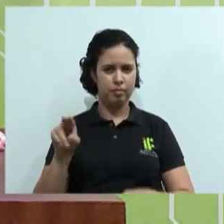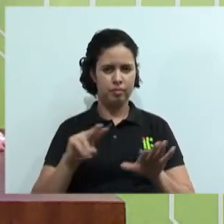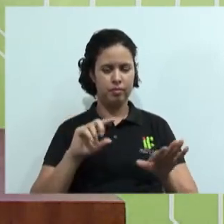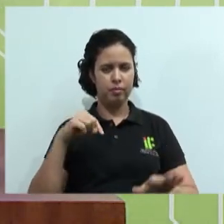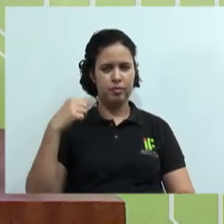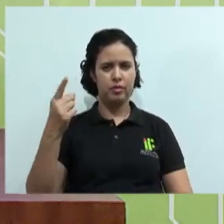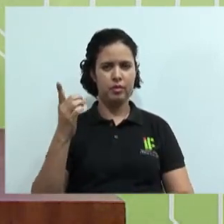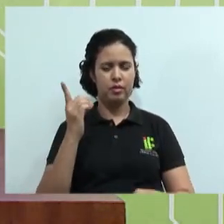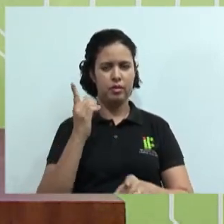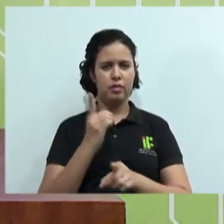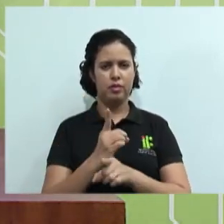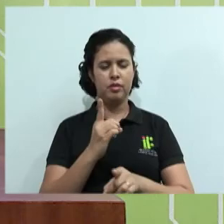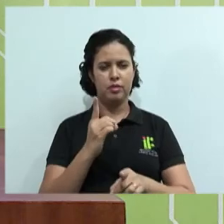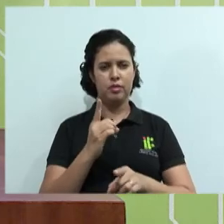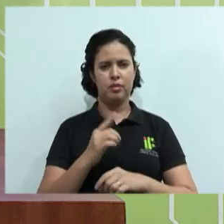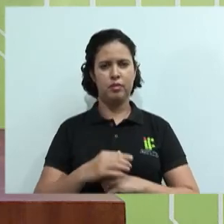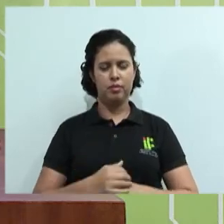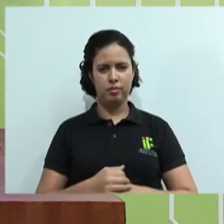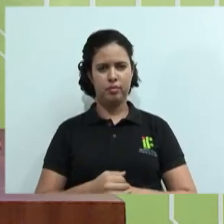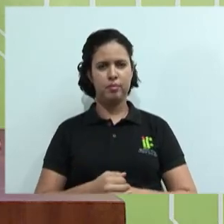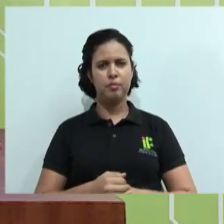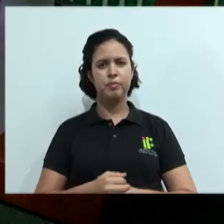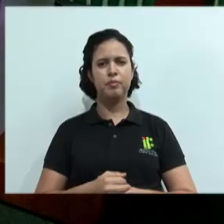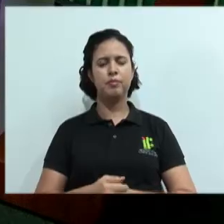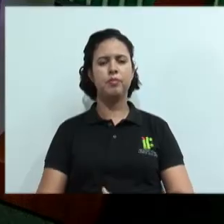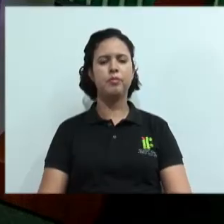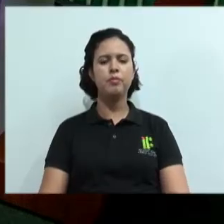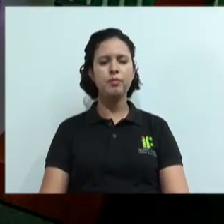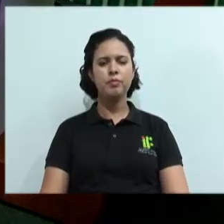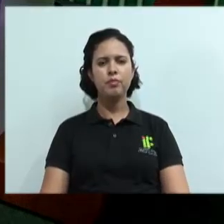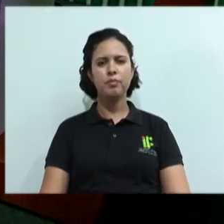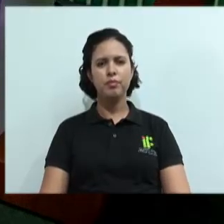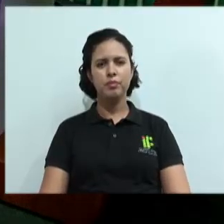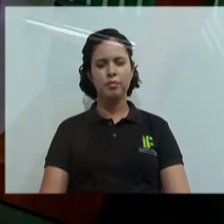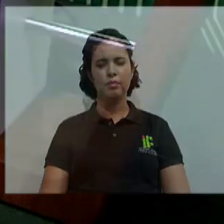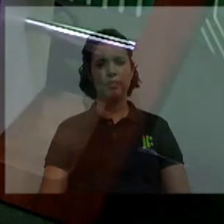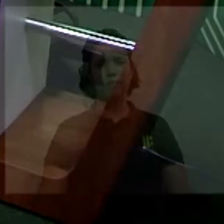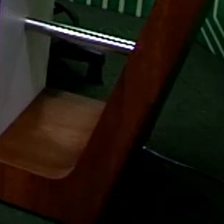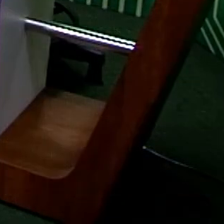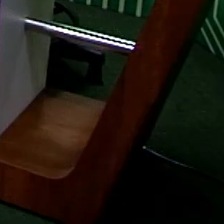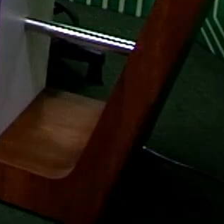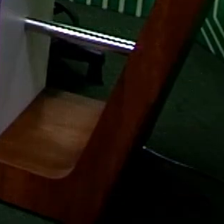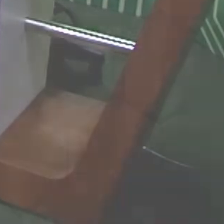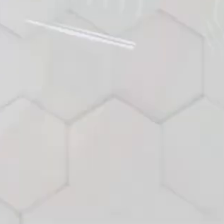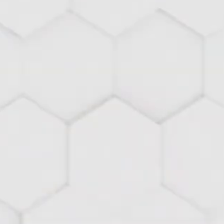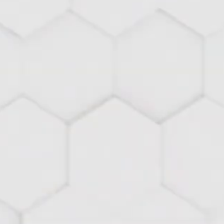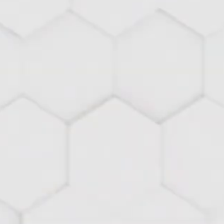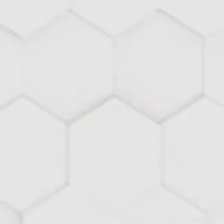Muito obrigado pela sua participação aqui conosco. E aí